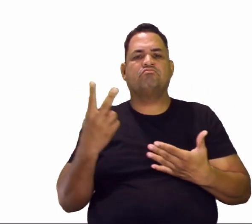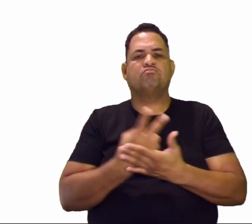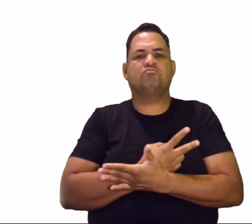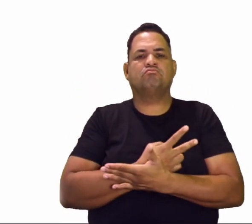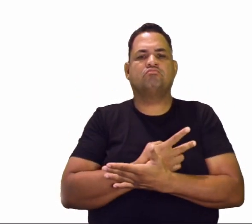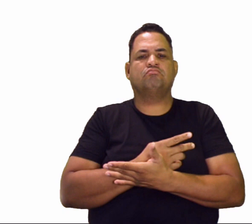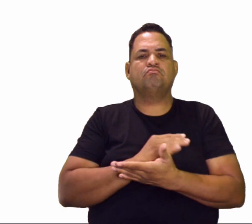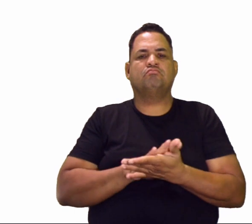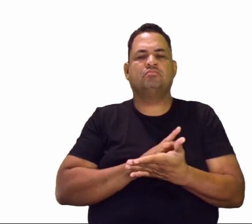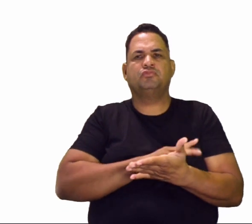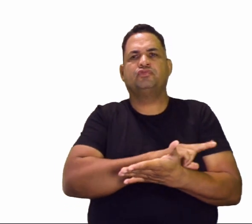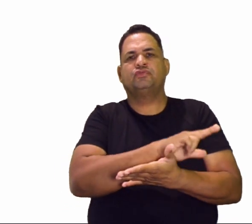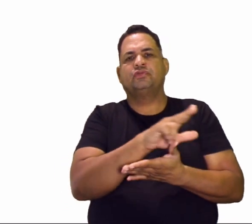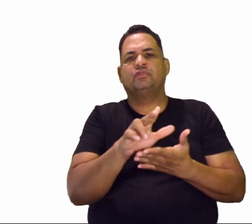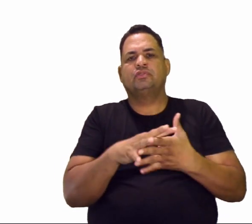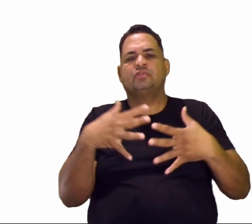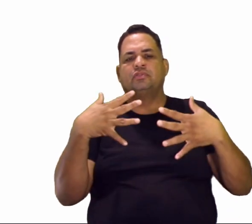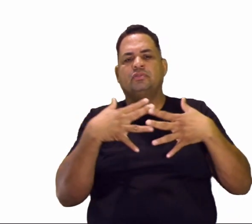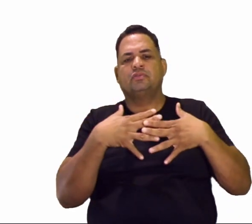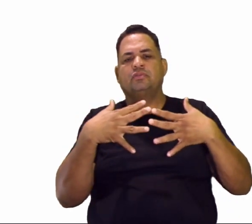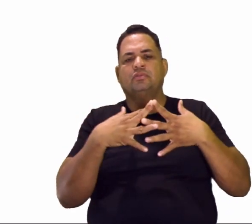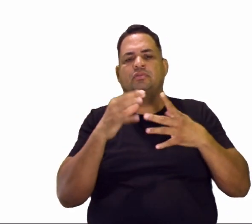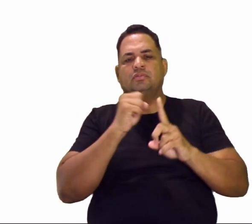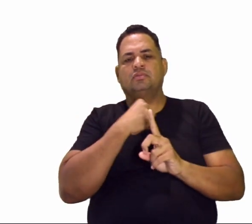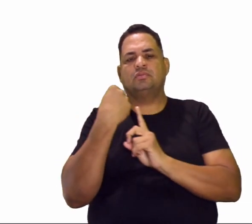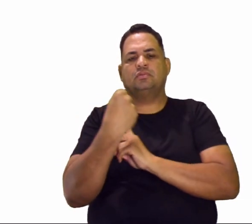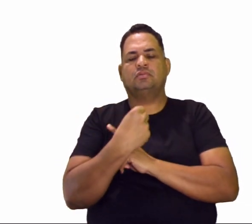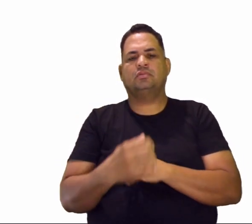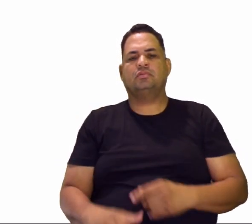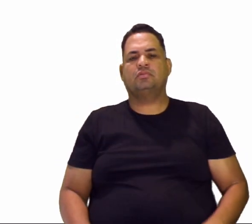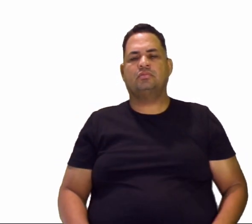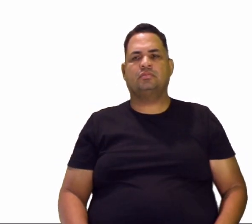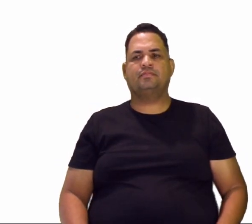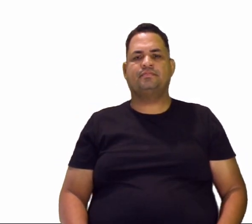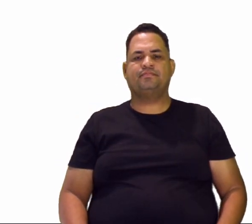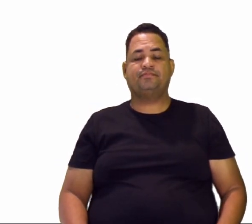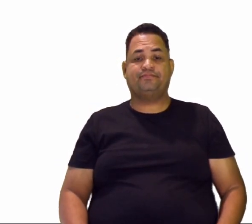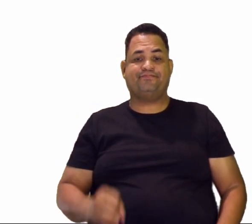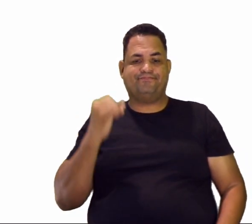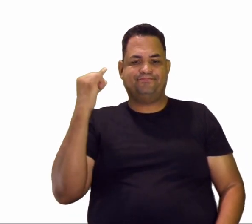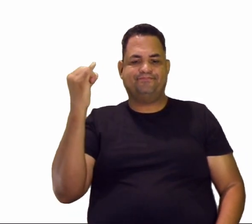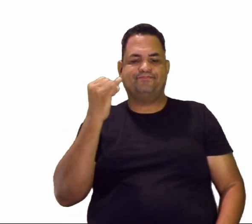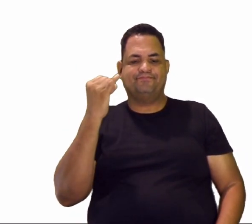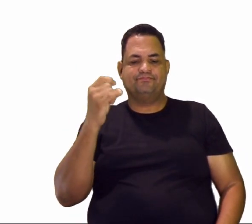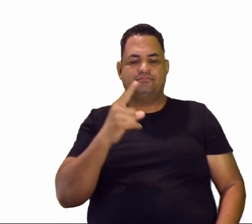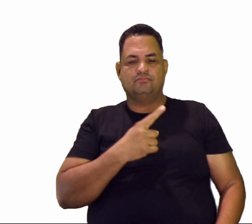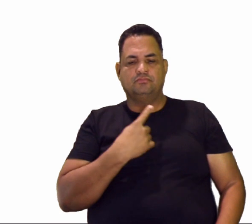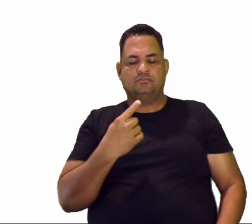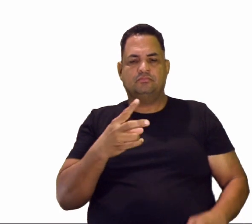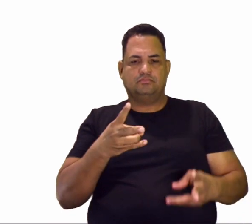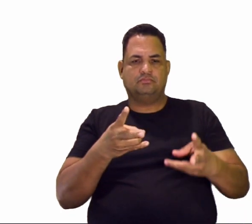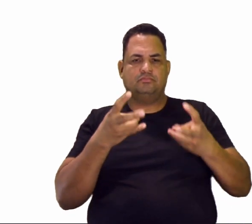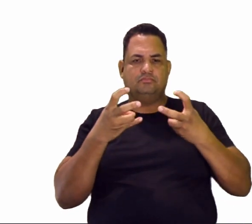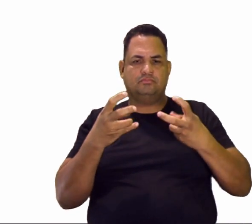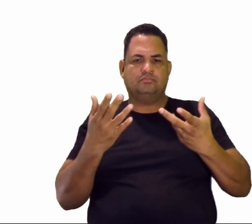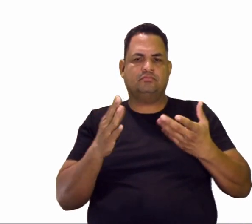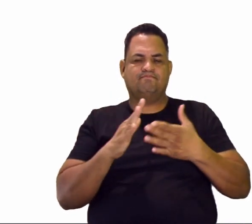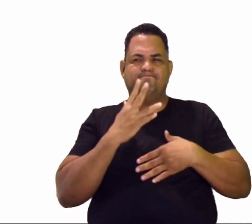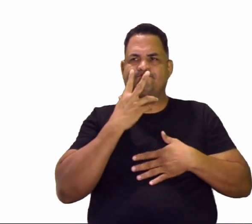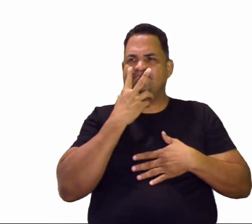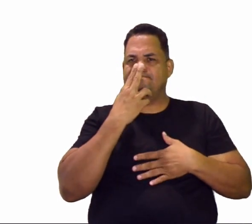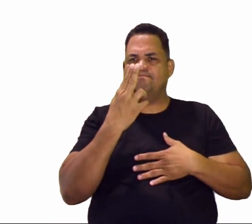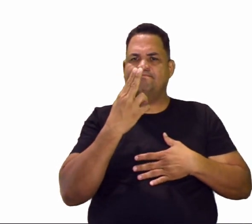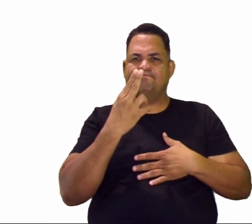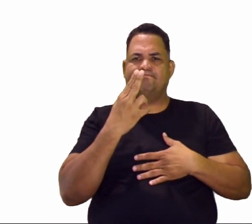muitos conflitos socialmente, né? E, gente, é importante a gente perceber que parece,